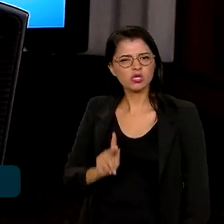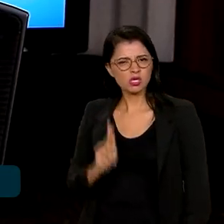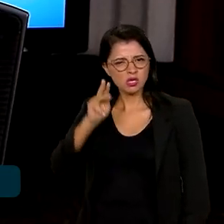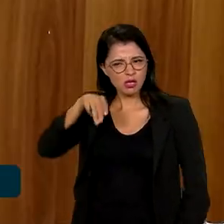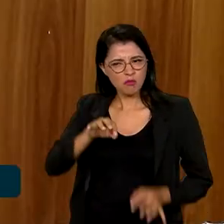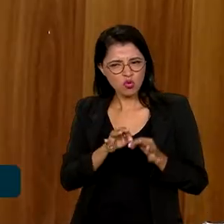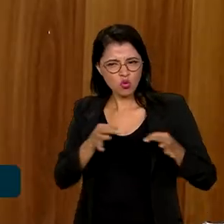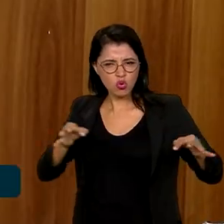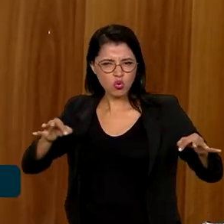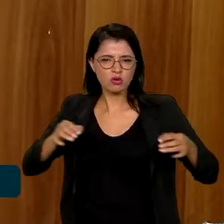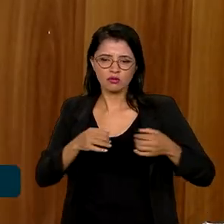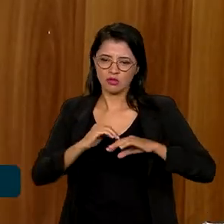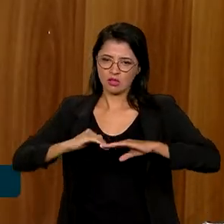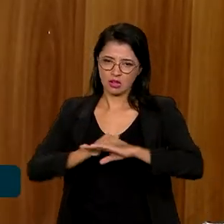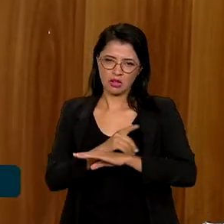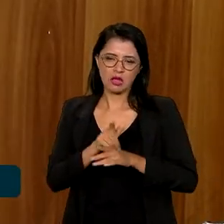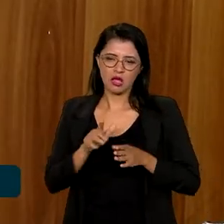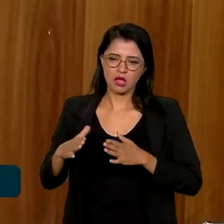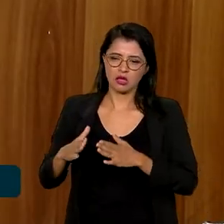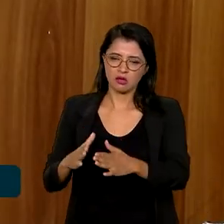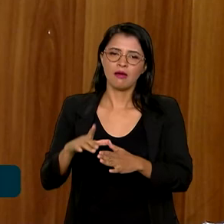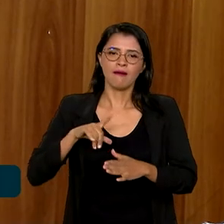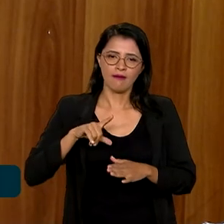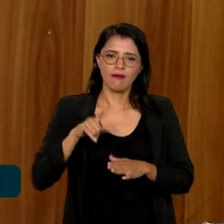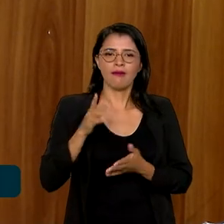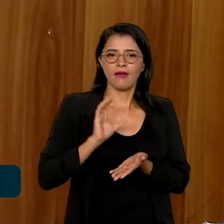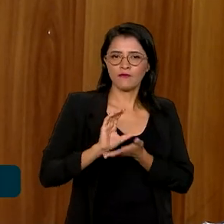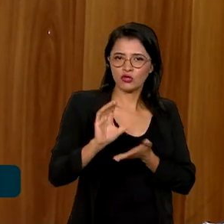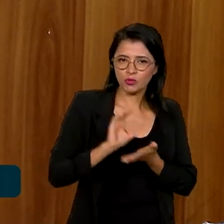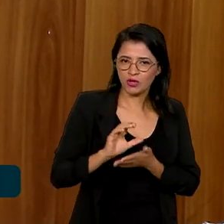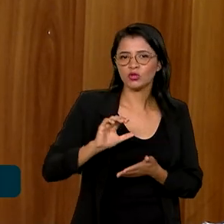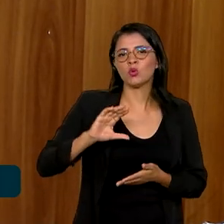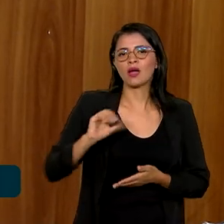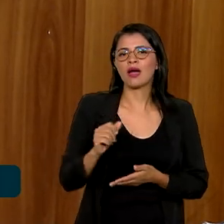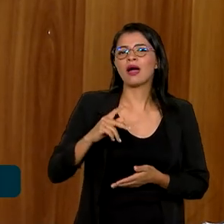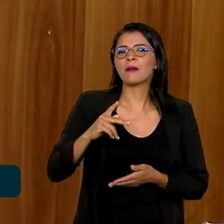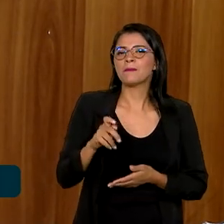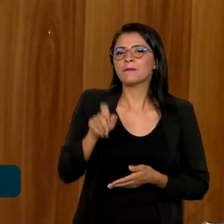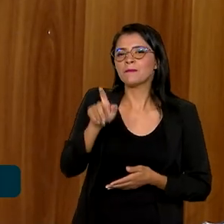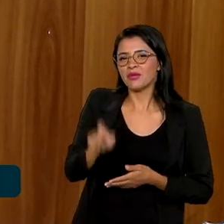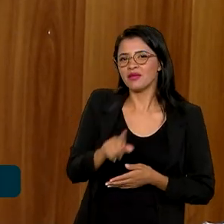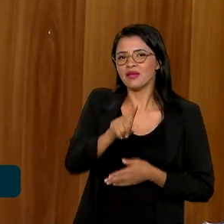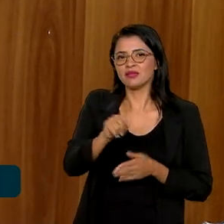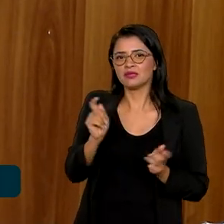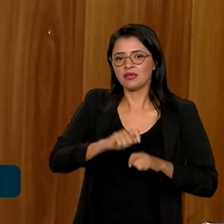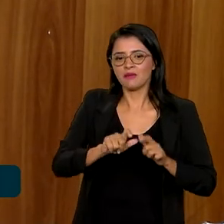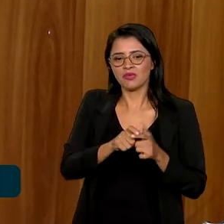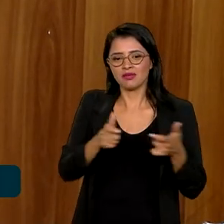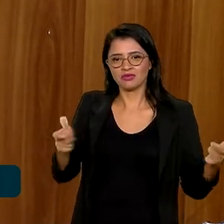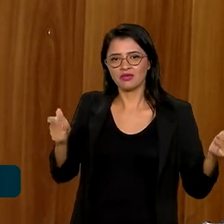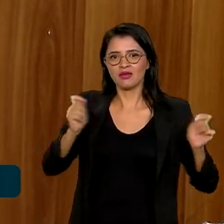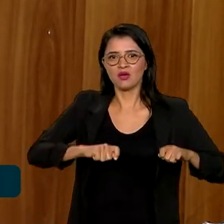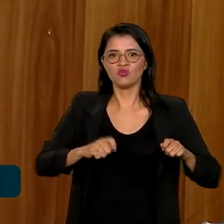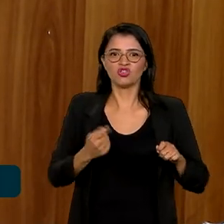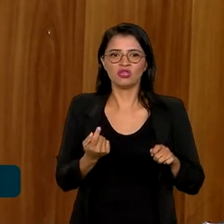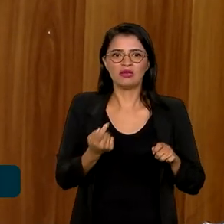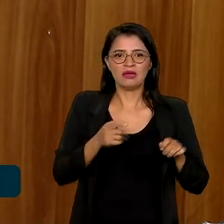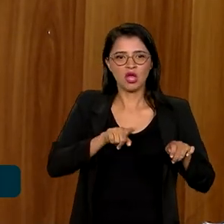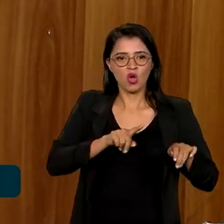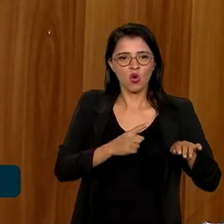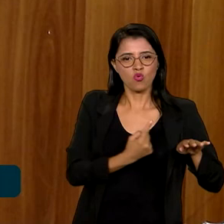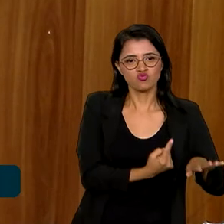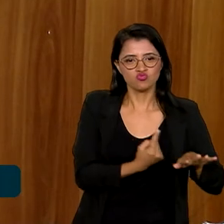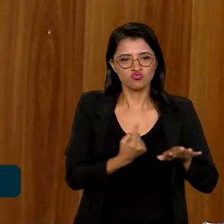com um grande volume de investimento, mais de 10 bilhões em CAPEX, que é o investimento em ampliação de capacidade, duplicações, terceiras faixas. Então,